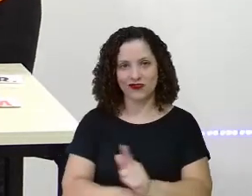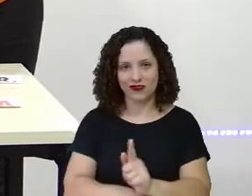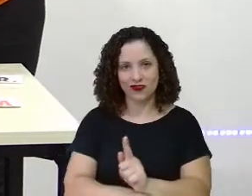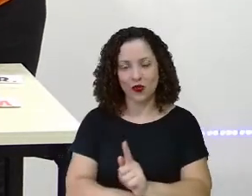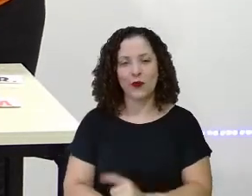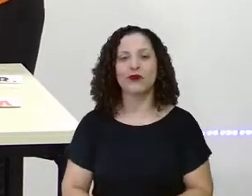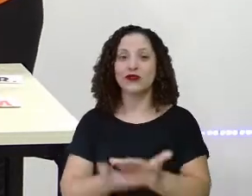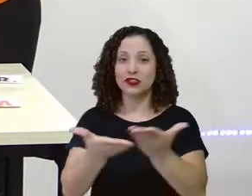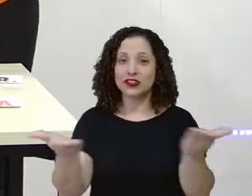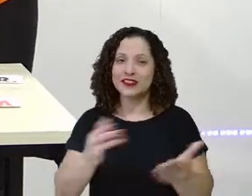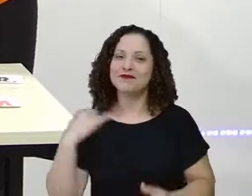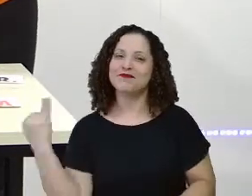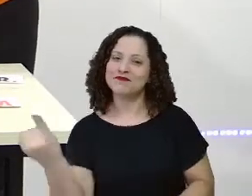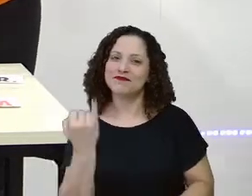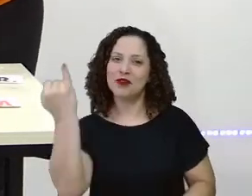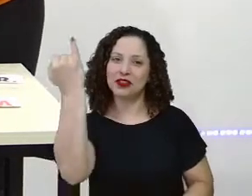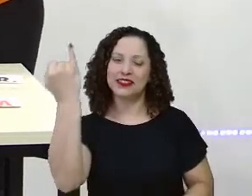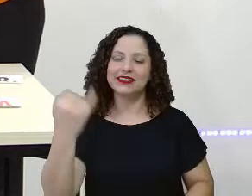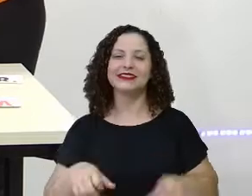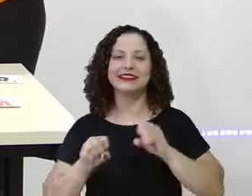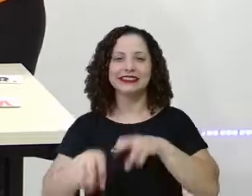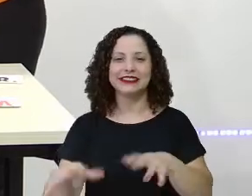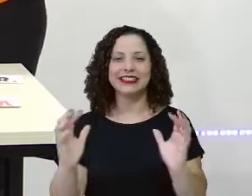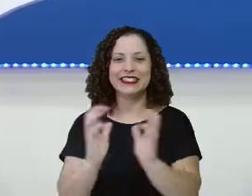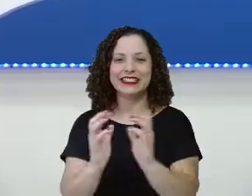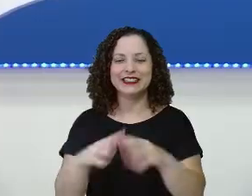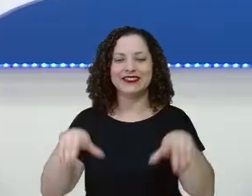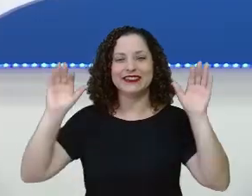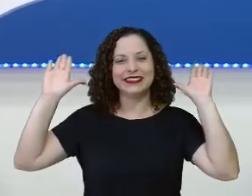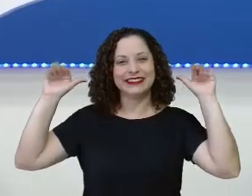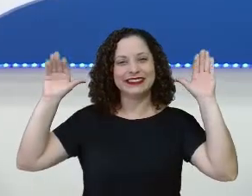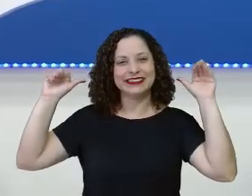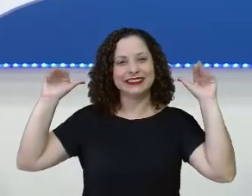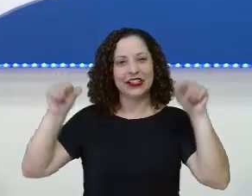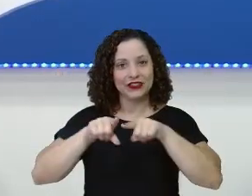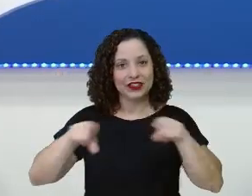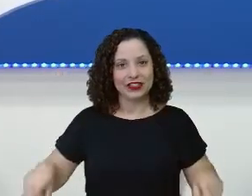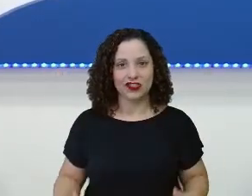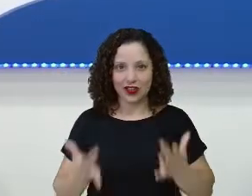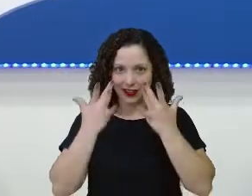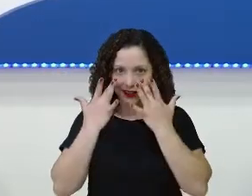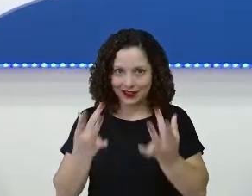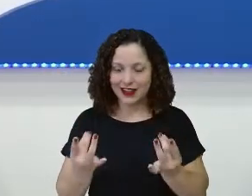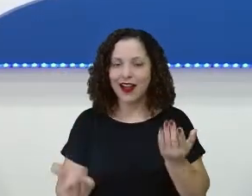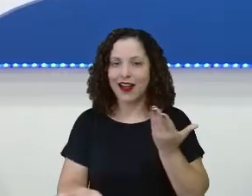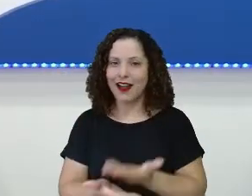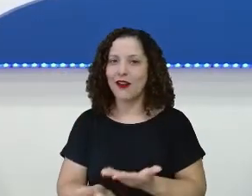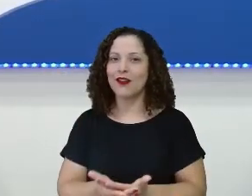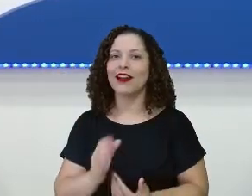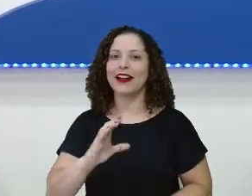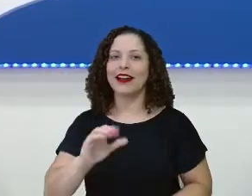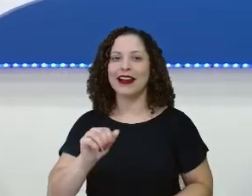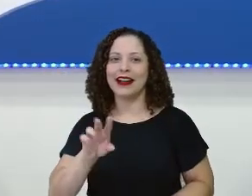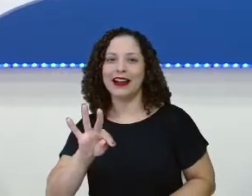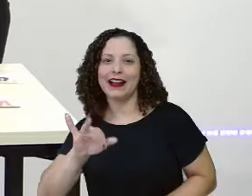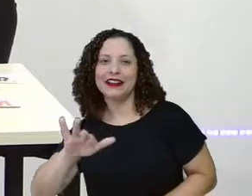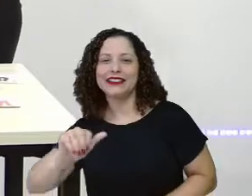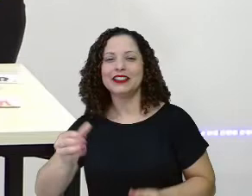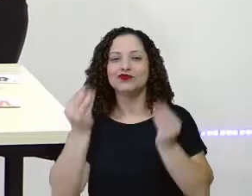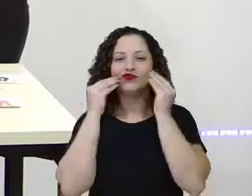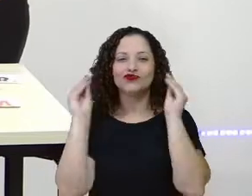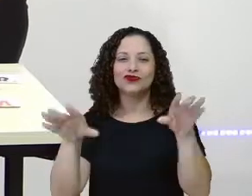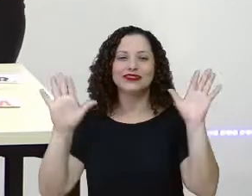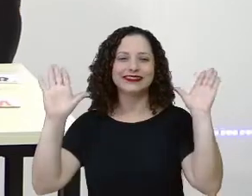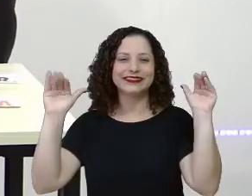existiria o Educa Recife! Vai se despedir, professora Josi! Tchau, crianças! Fiquem ligadinhos aí que tem aula da professora Cátia! Beijo no coração!